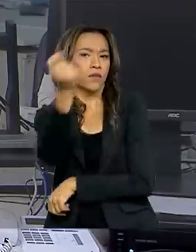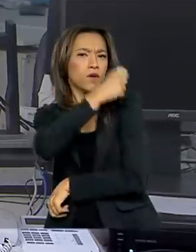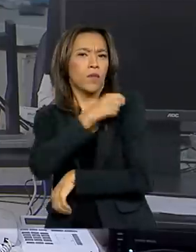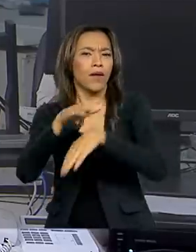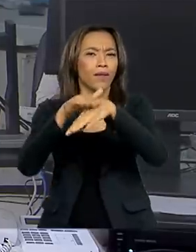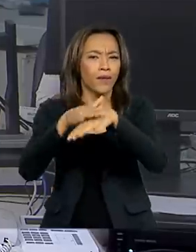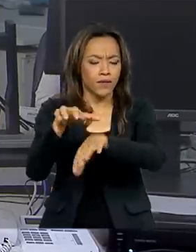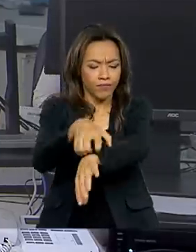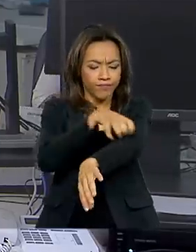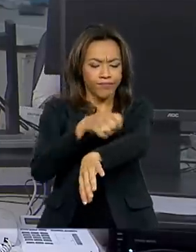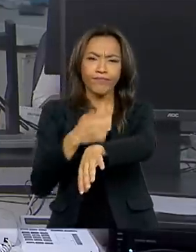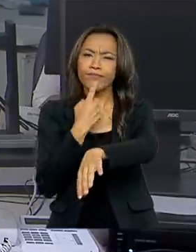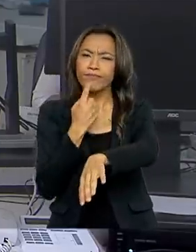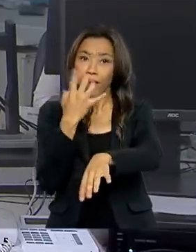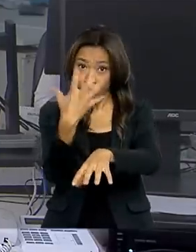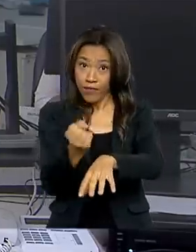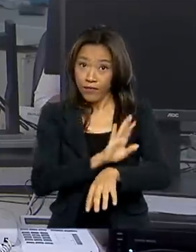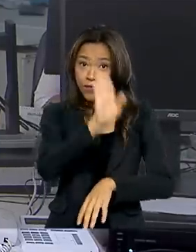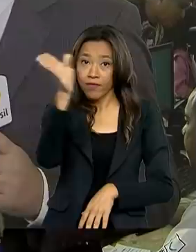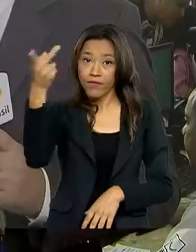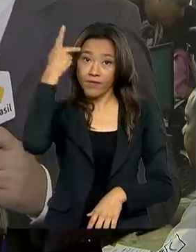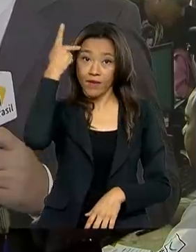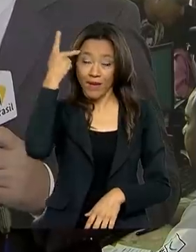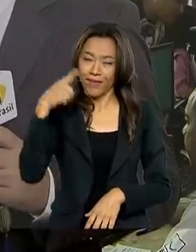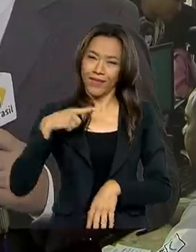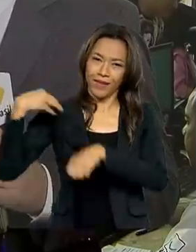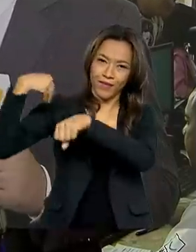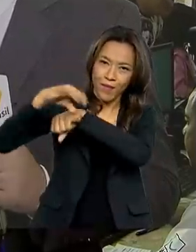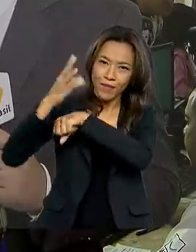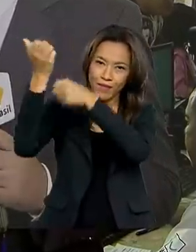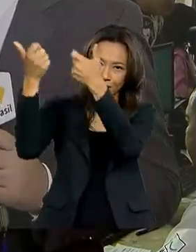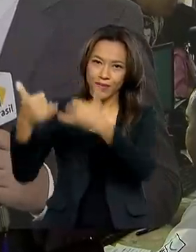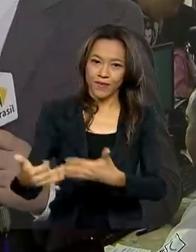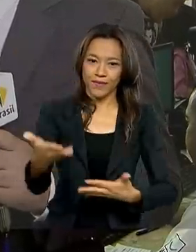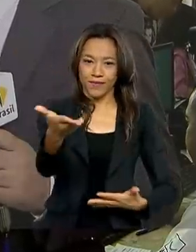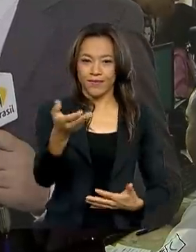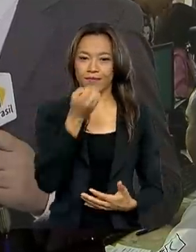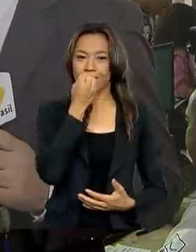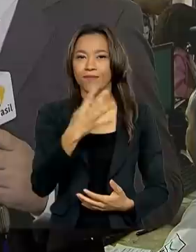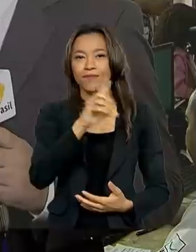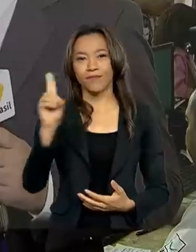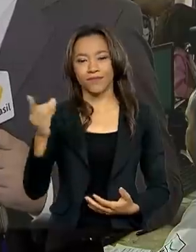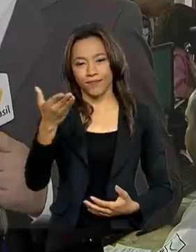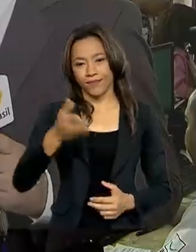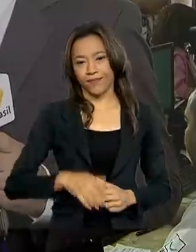sarampo. Vamos até São Paulo, o Ricardo Ferraz tem as informações para a gente. Ricardo, bom dia.